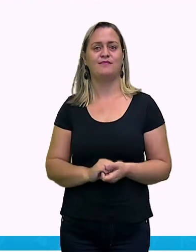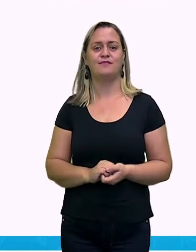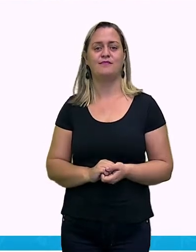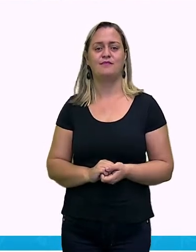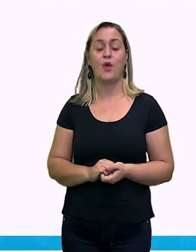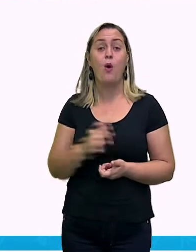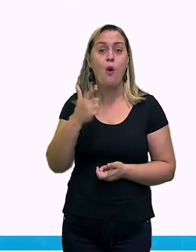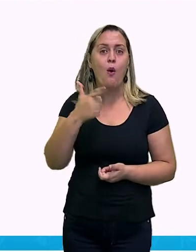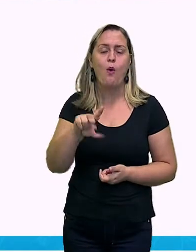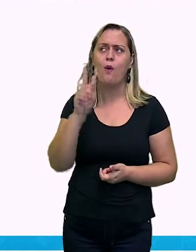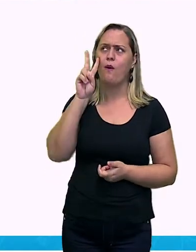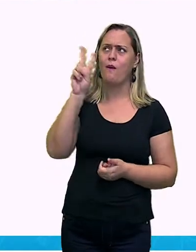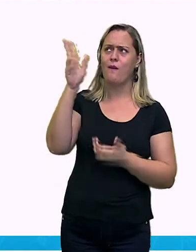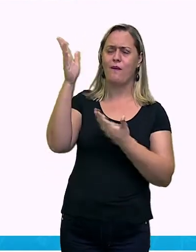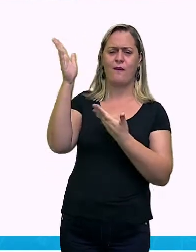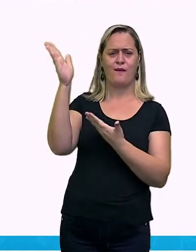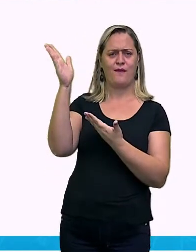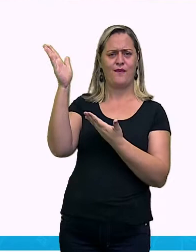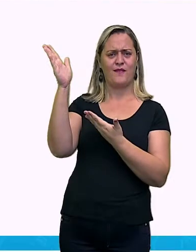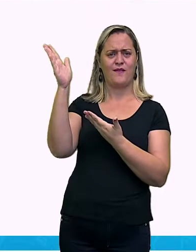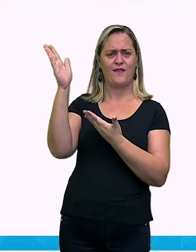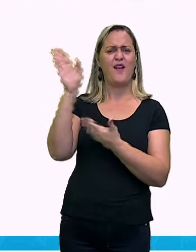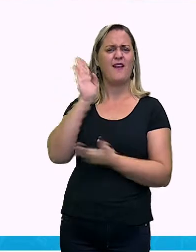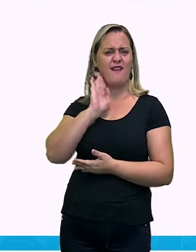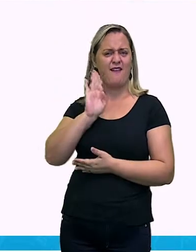Olha esse também, olha que legal.